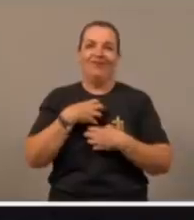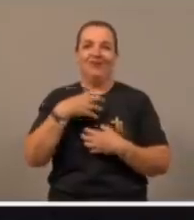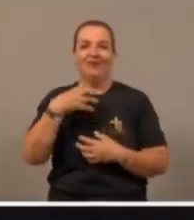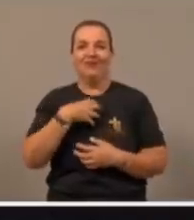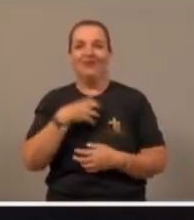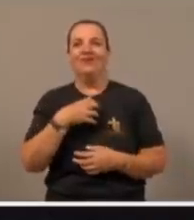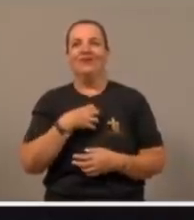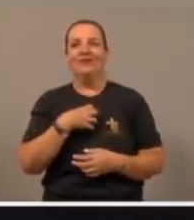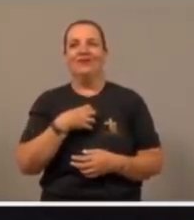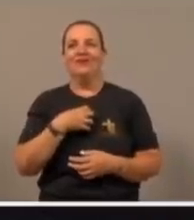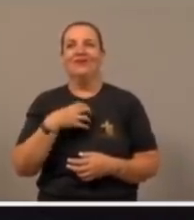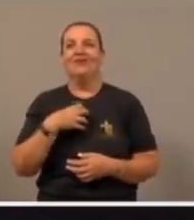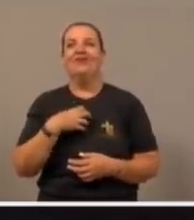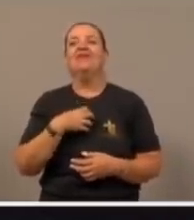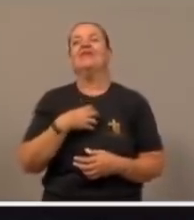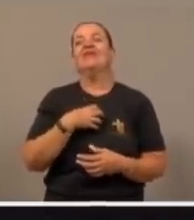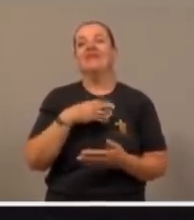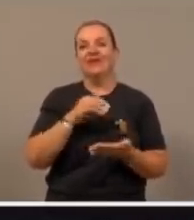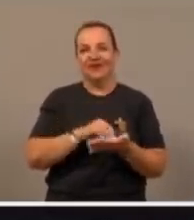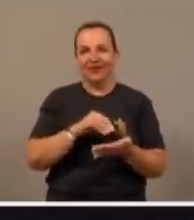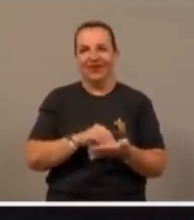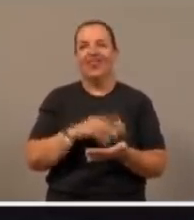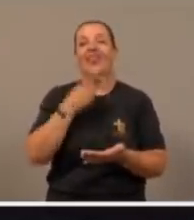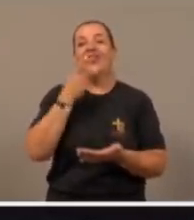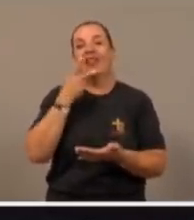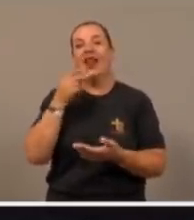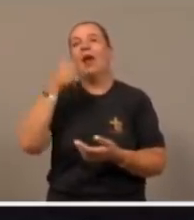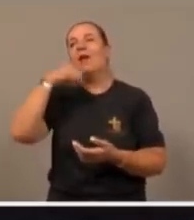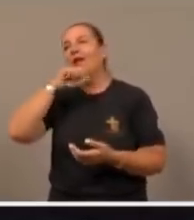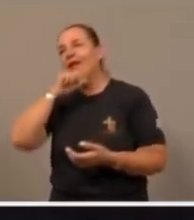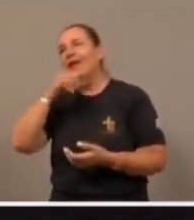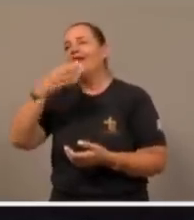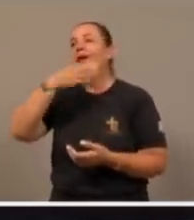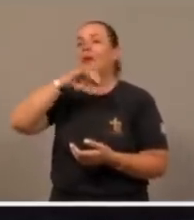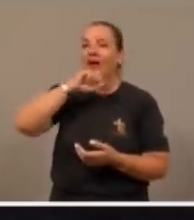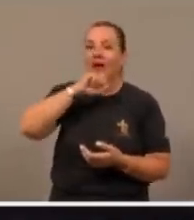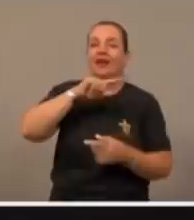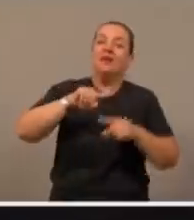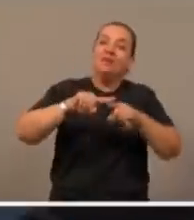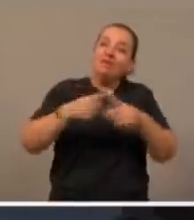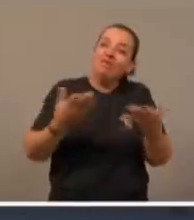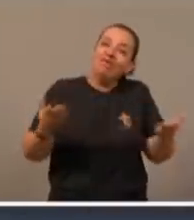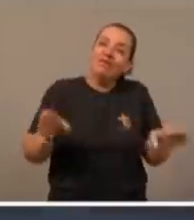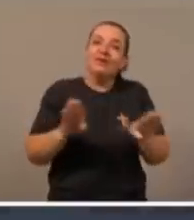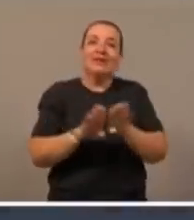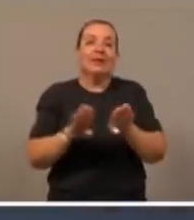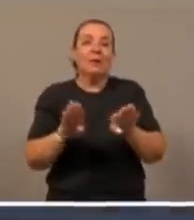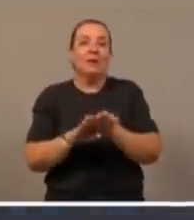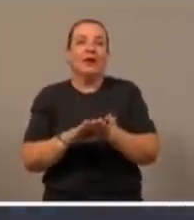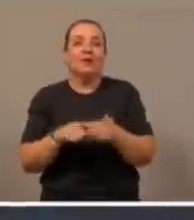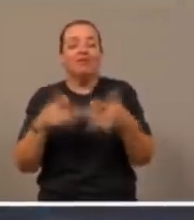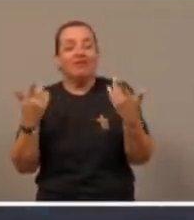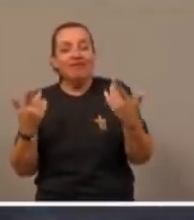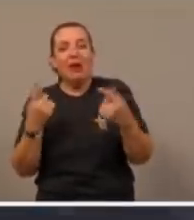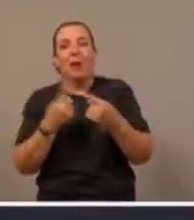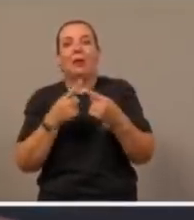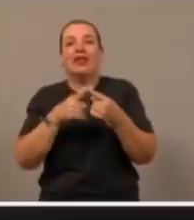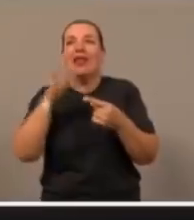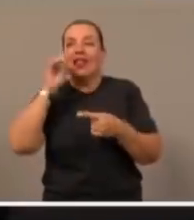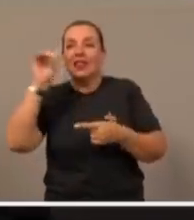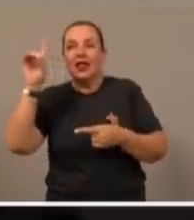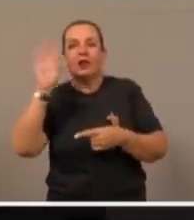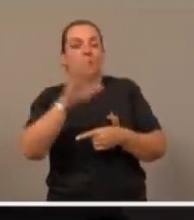eu sinto uma falta de chamar mãe, pai, é engraçado isso, Mas ao mesmo tempo, é engraçado que Deus fica,